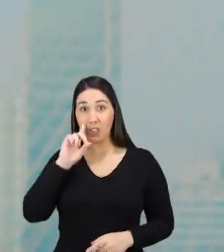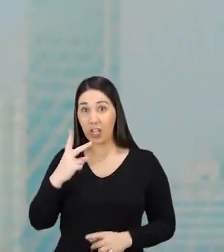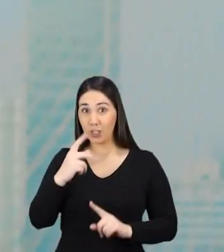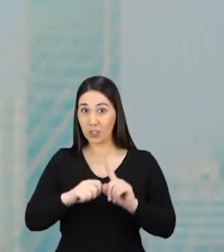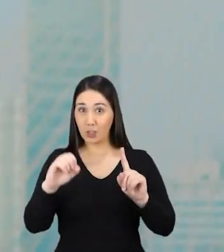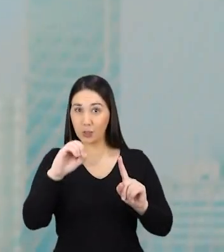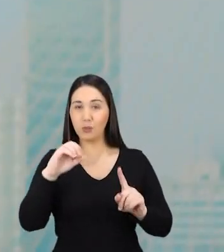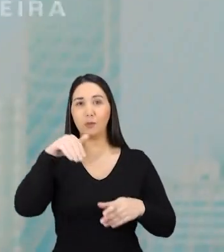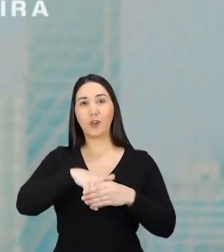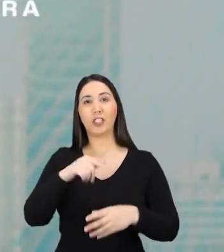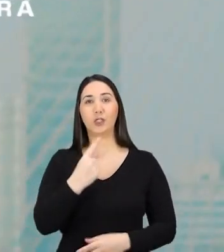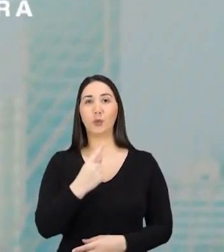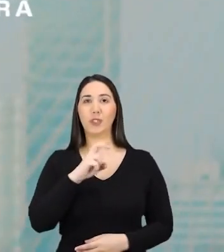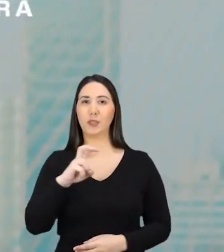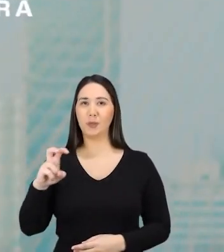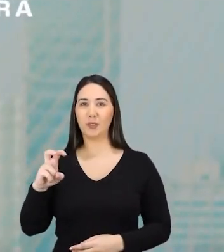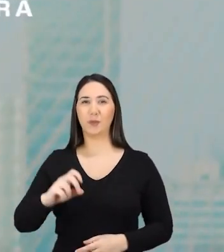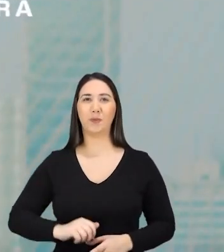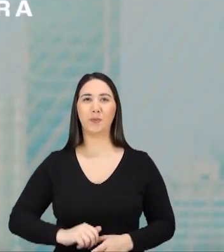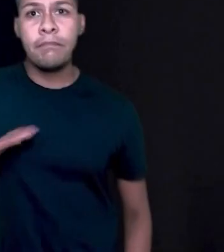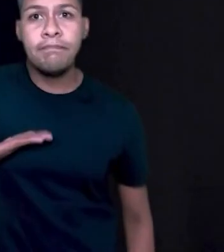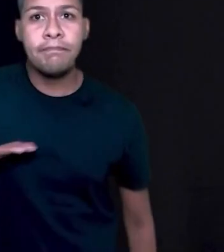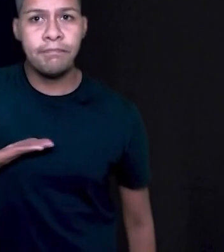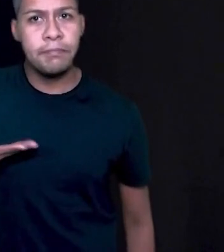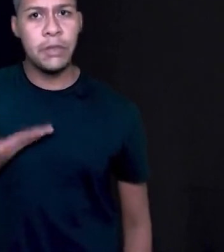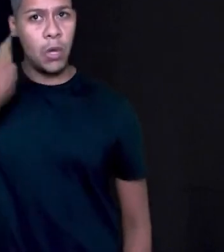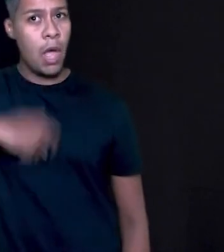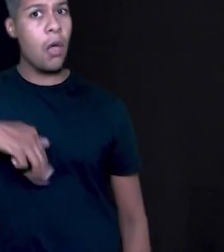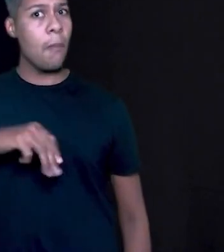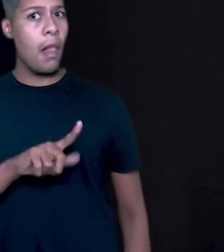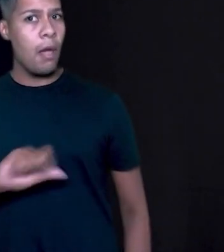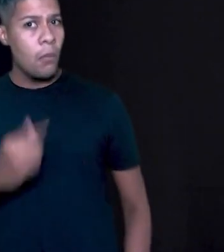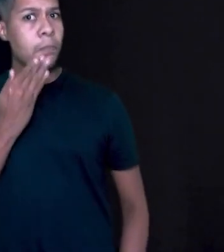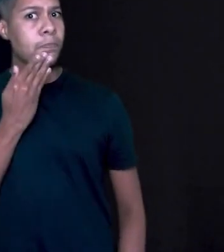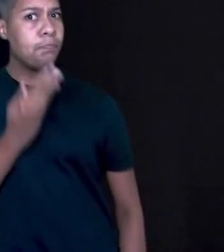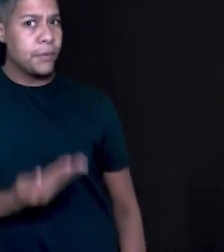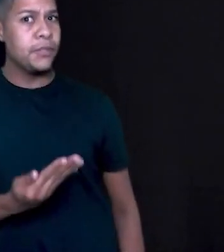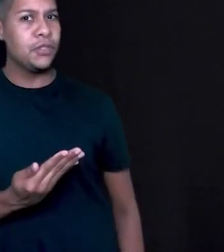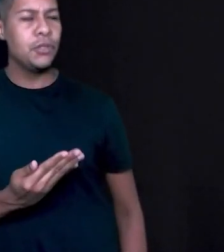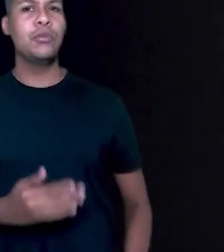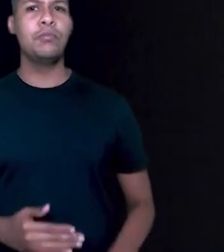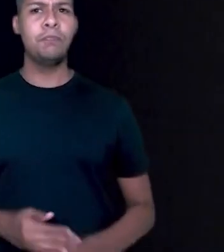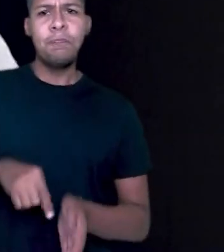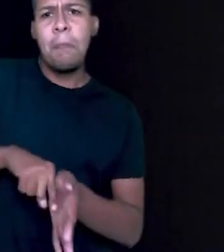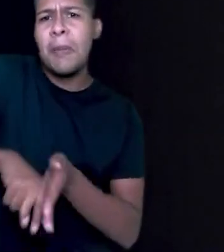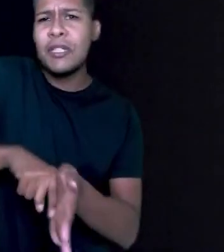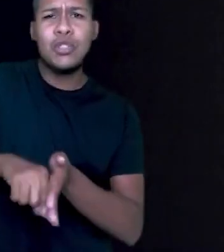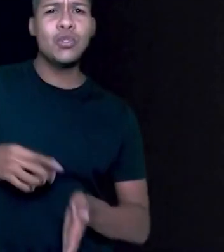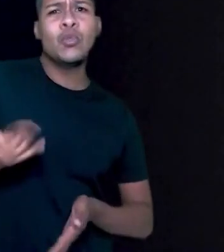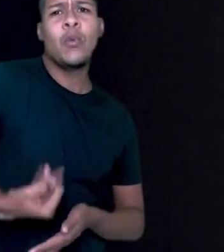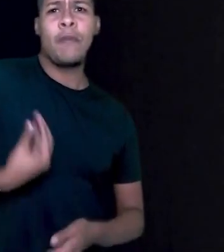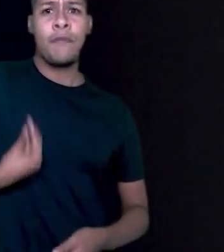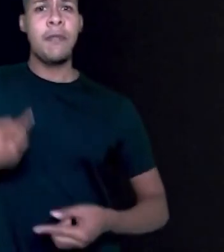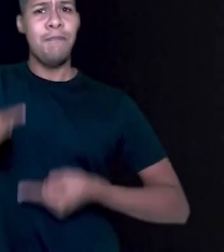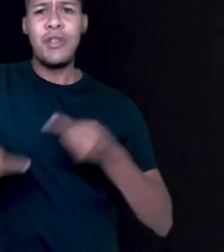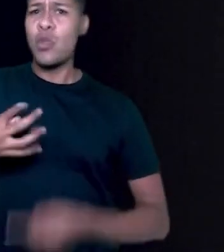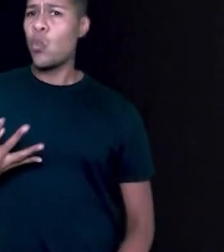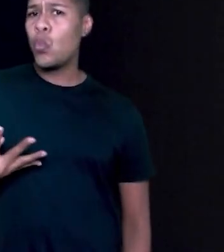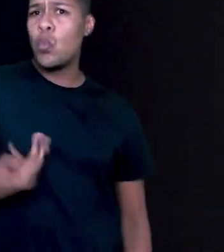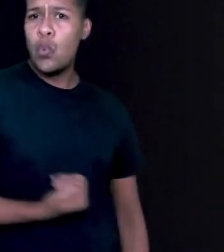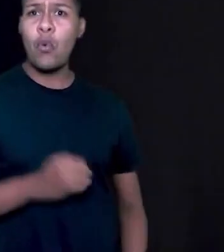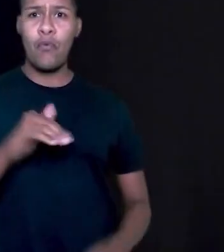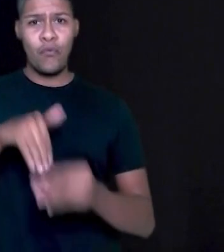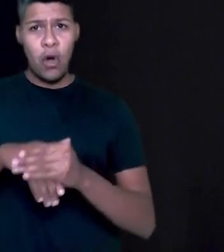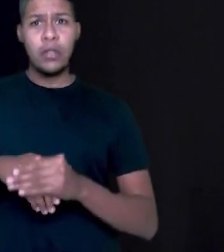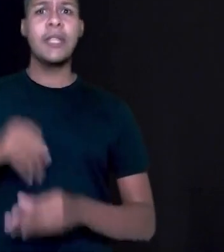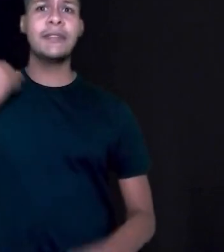No dia 2 de outubro, vote 155. Eleitor, queria te fazer um pedido. Me vasculhe. Vasculhe o meu trabalho com o político, meus gastos,